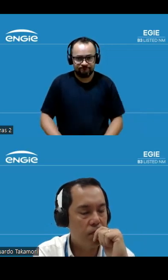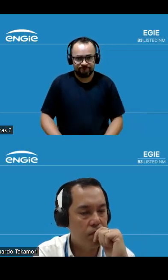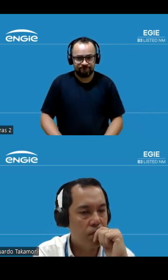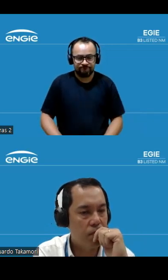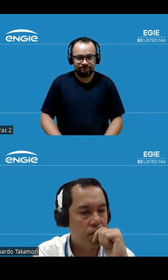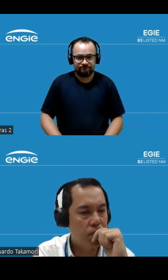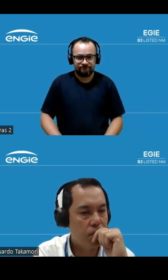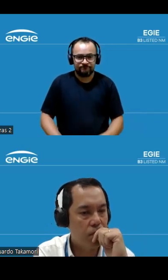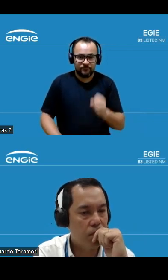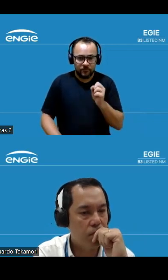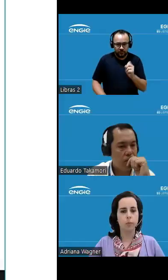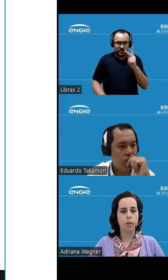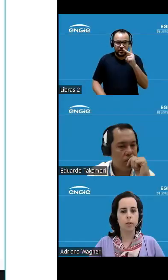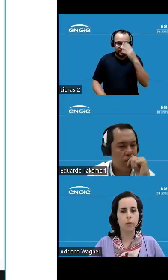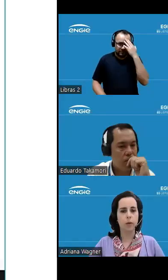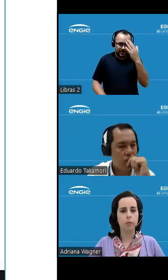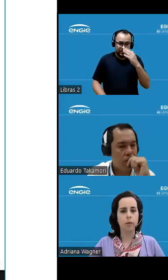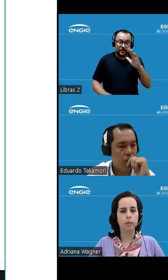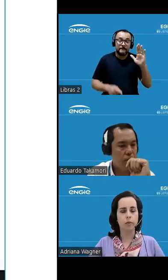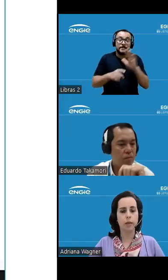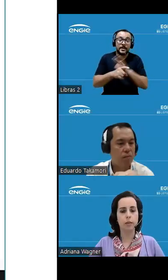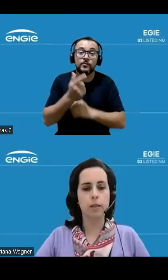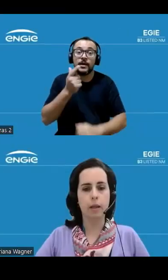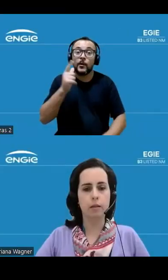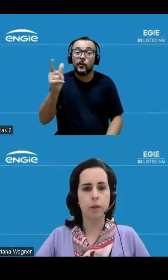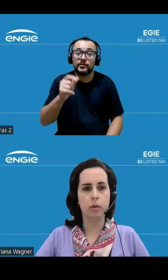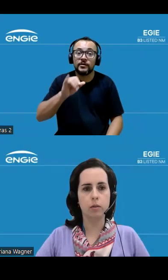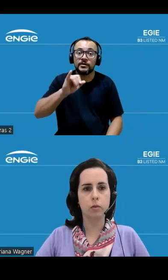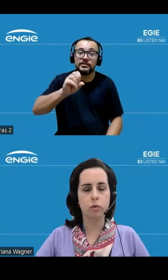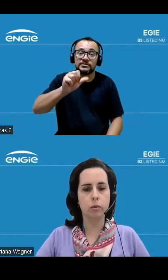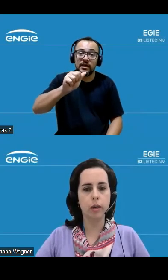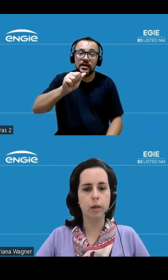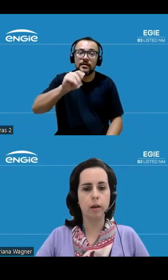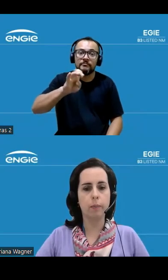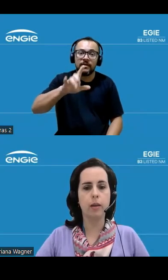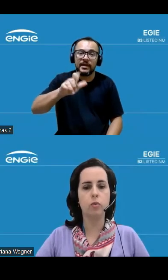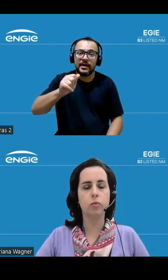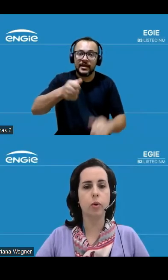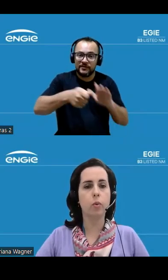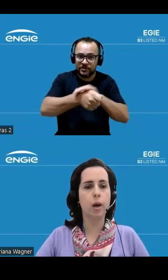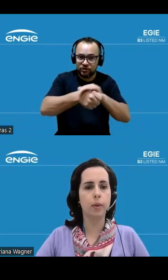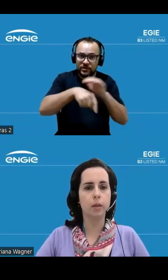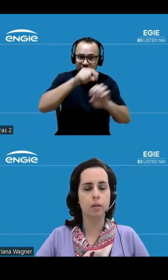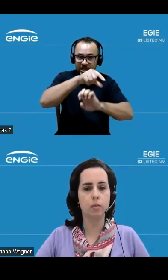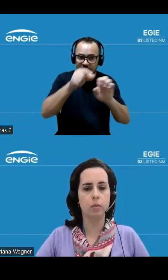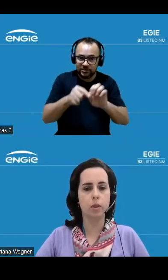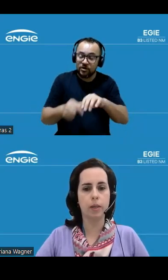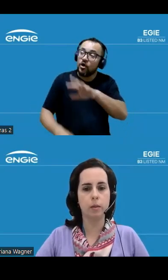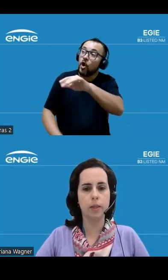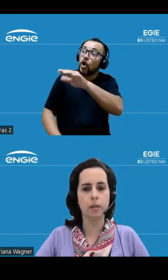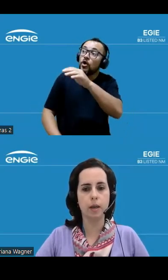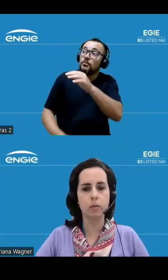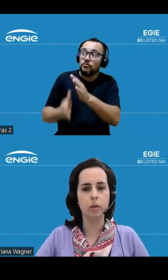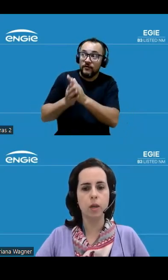ok obrigada Taka e a próxima pergunta vem da Isabela também nossa investidora e ela pede um follow up em relação ao